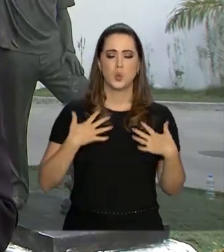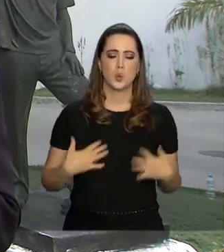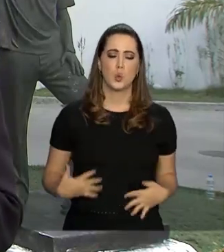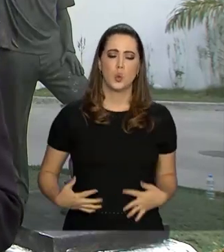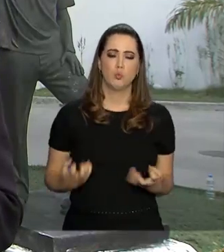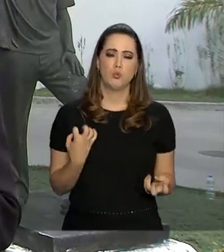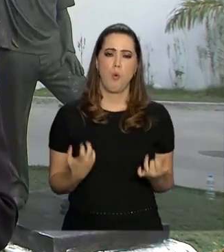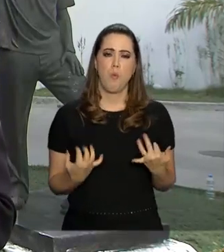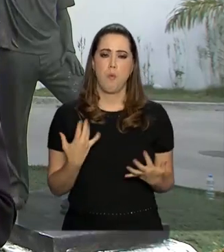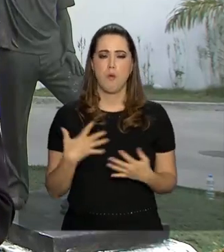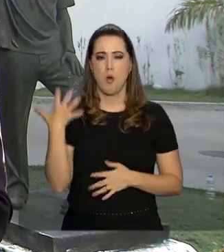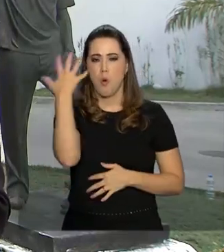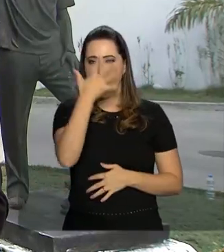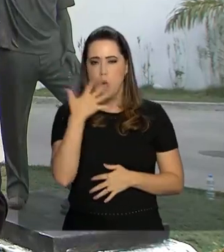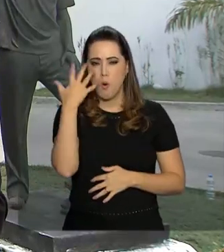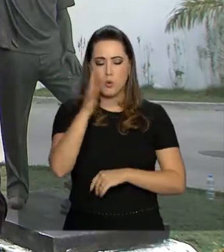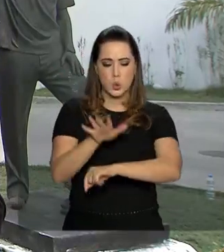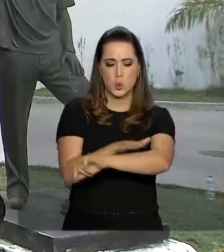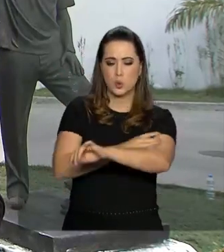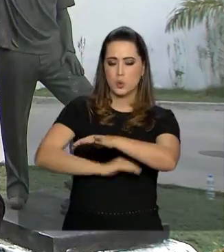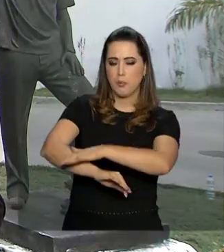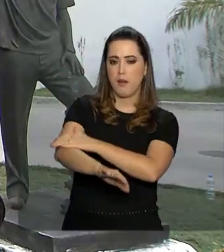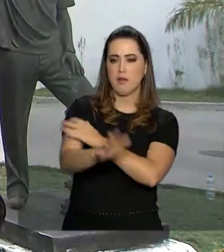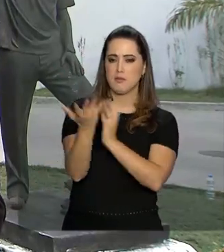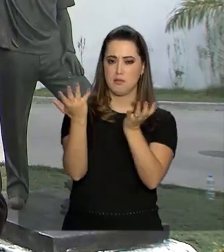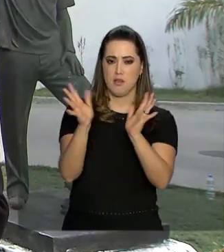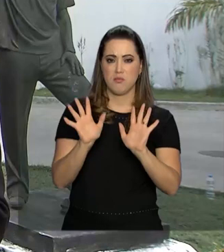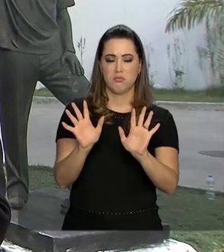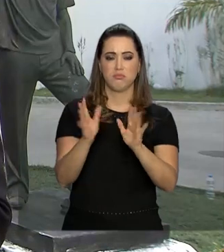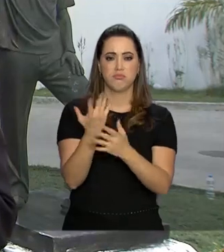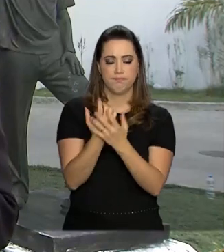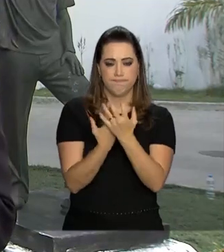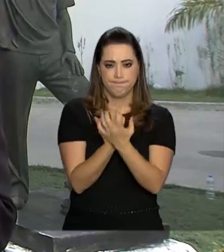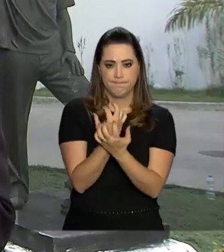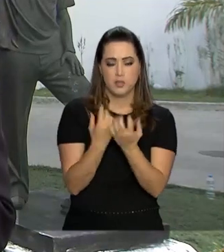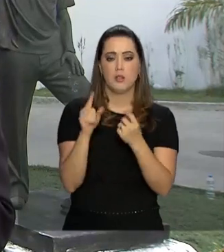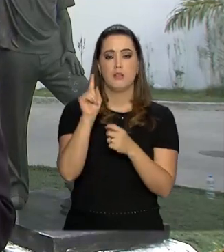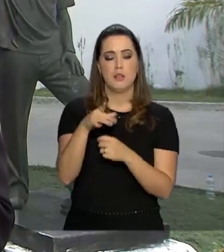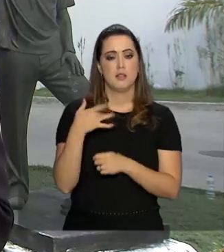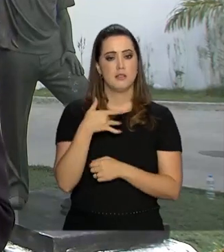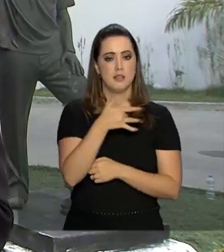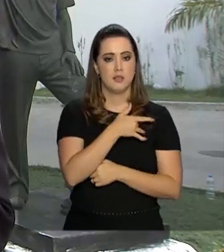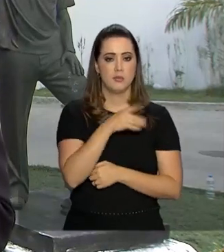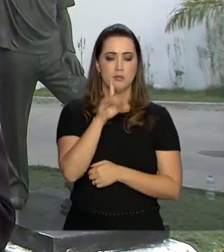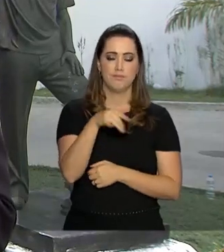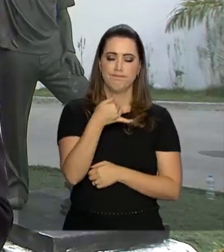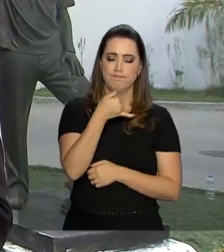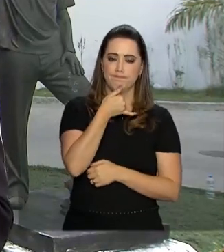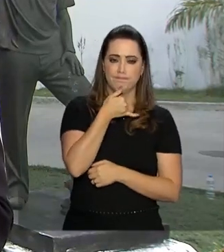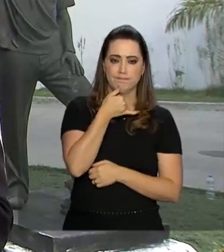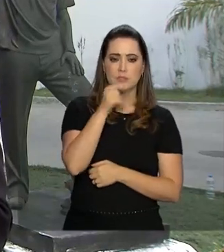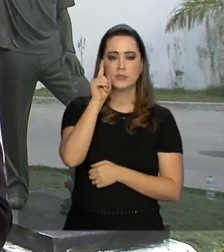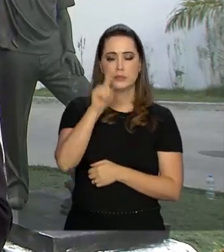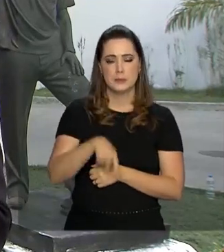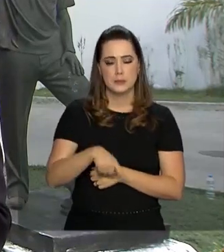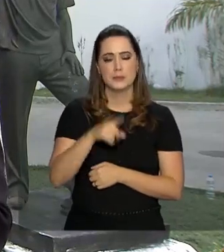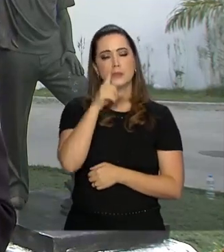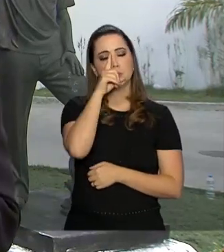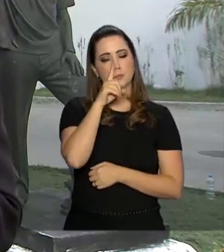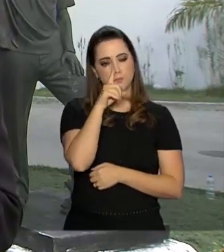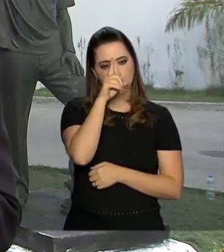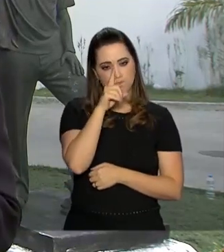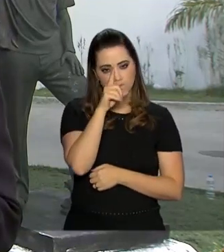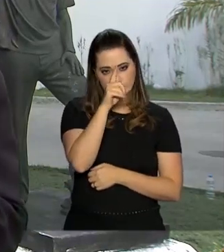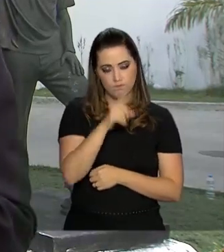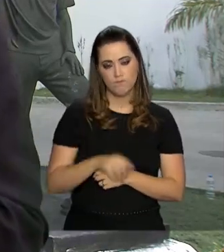queimado. Ele queimou o rosto, os braços e as mãos. E, segundo os médicos, o estado de saúde, infelizmente, dele é bastante grave.